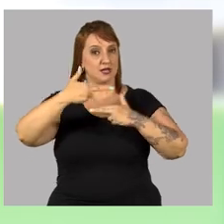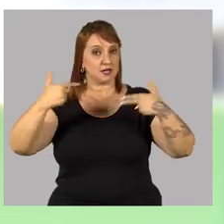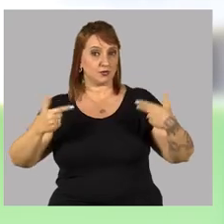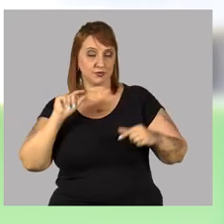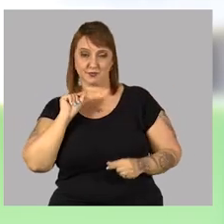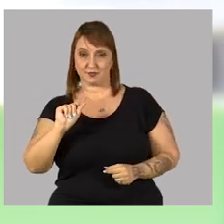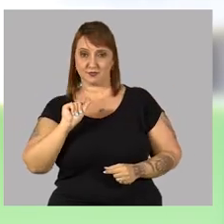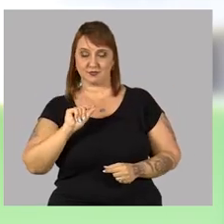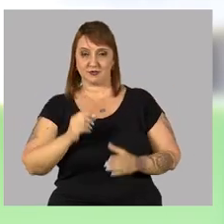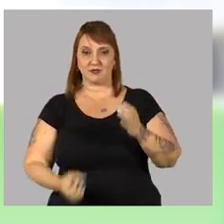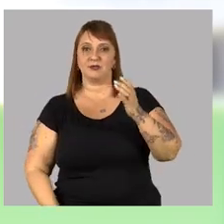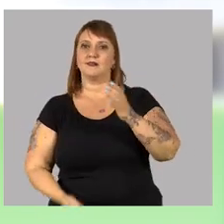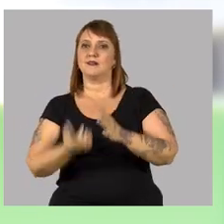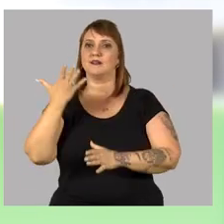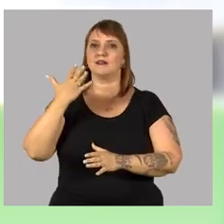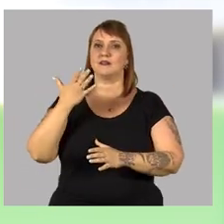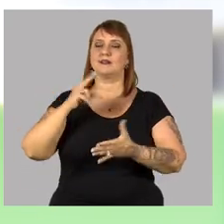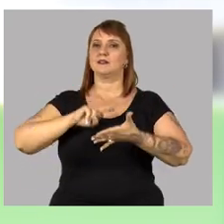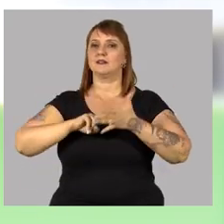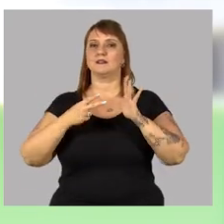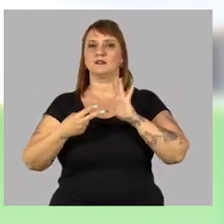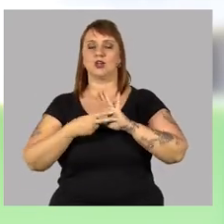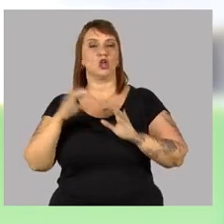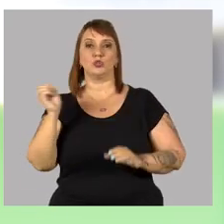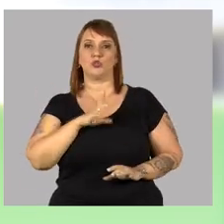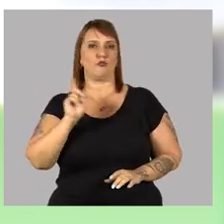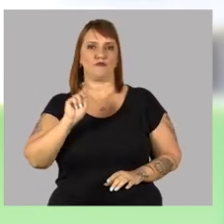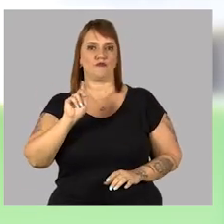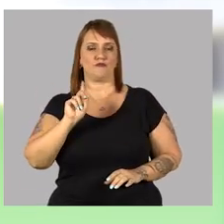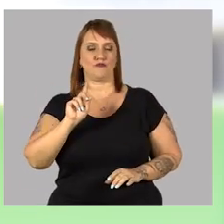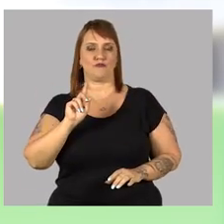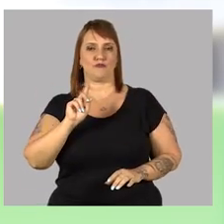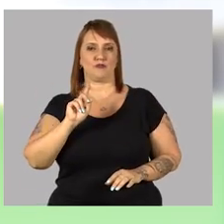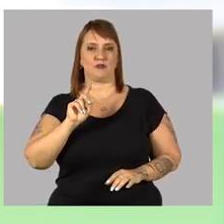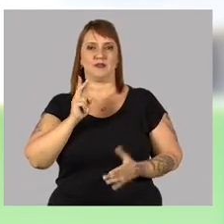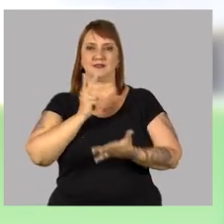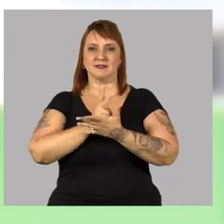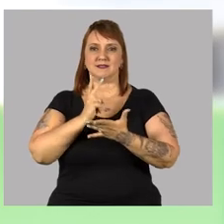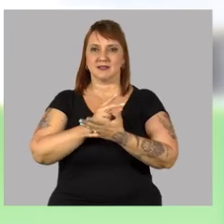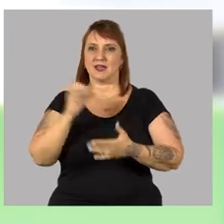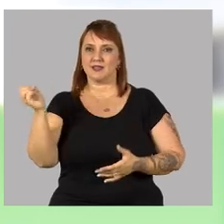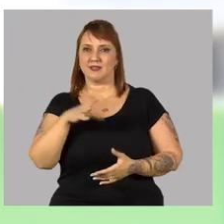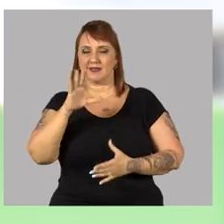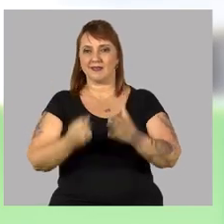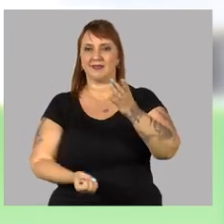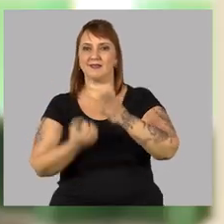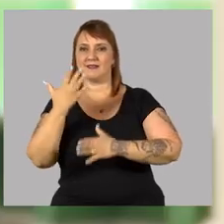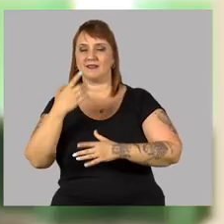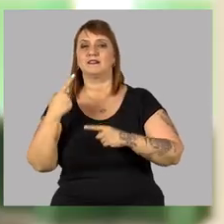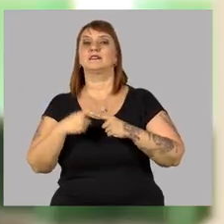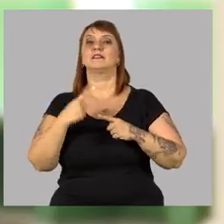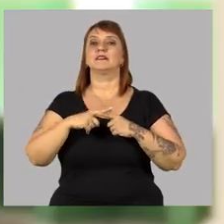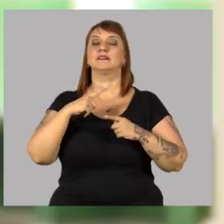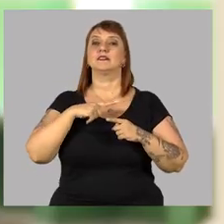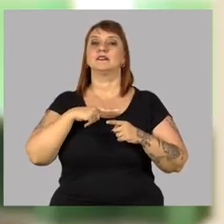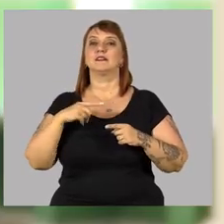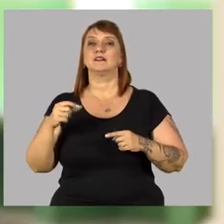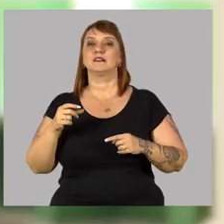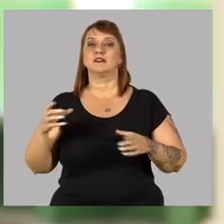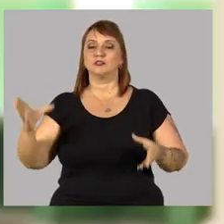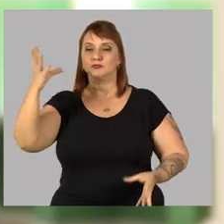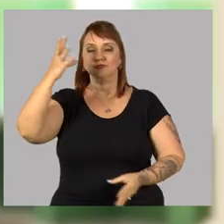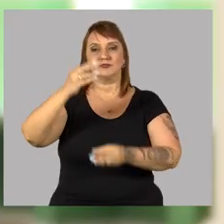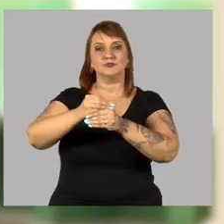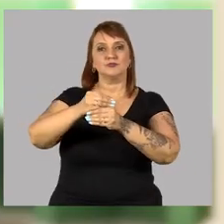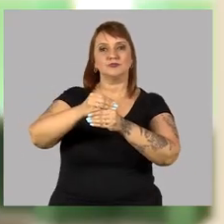Primeira coisa, inovador não significa algo novo, nem sempre algo novo é inovador, porque a gente tem aí a